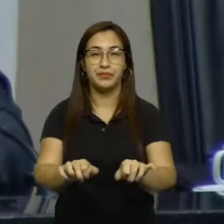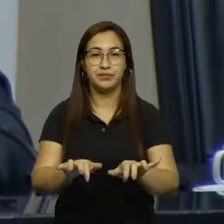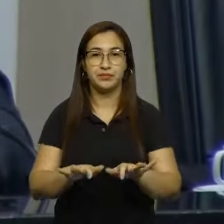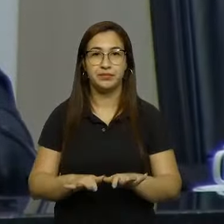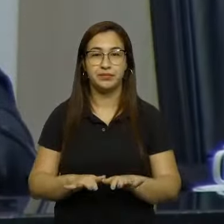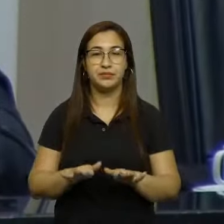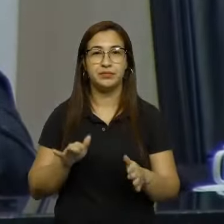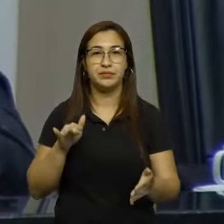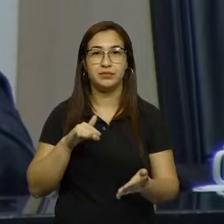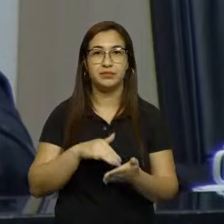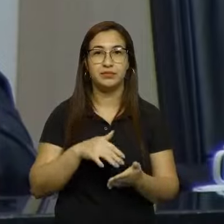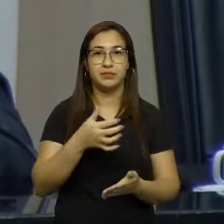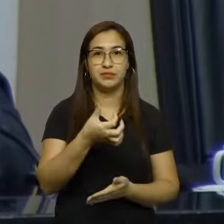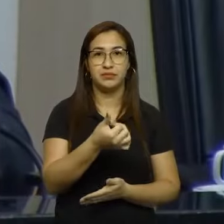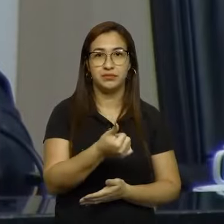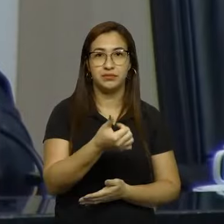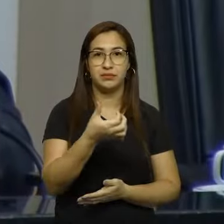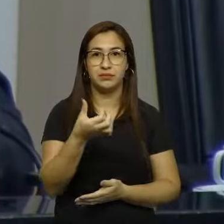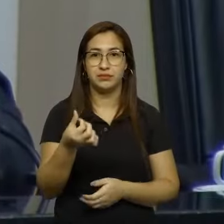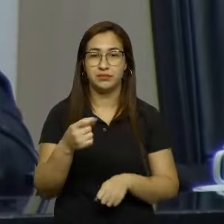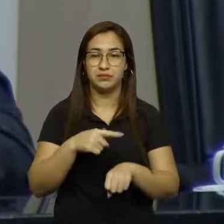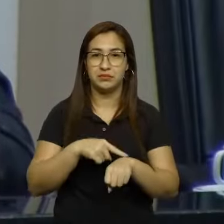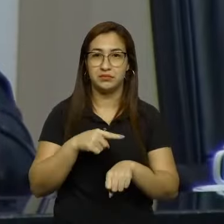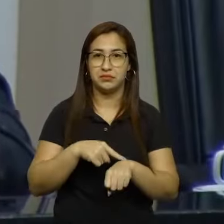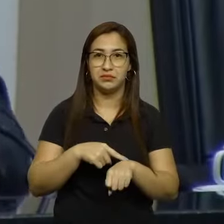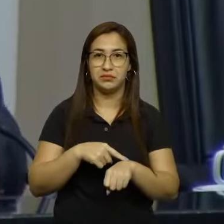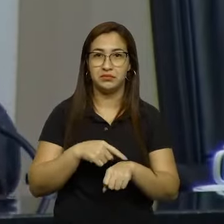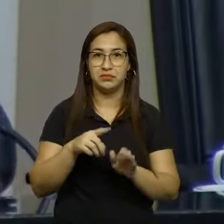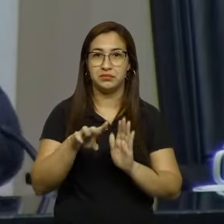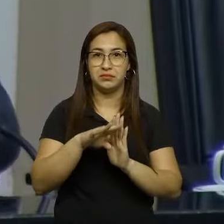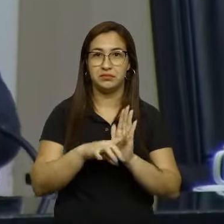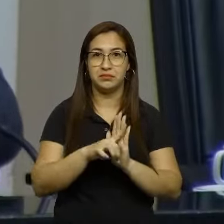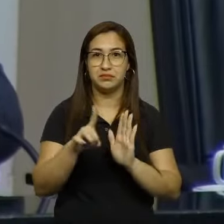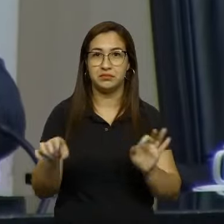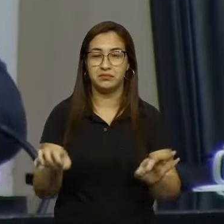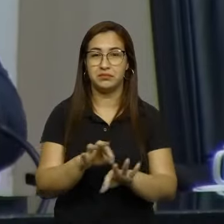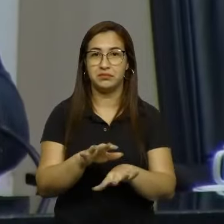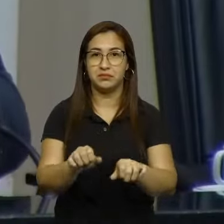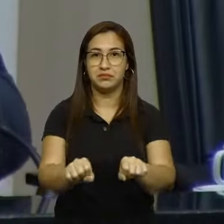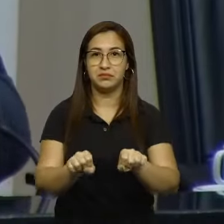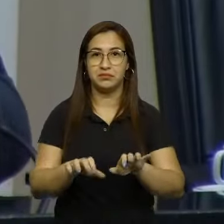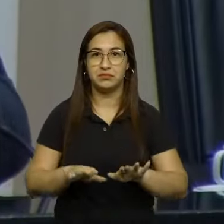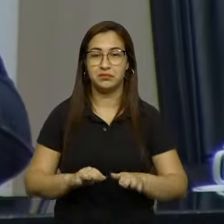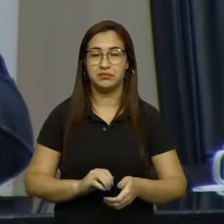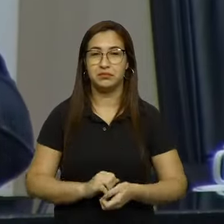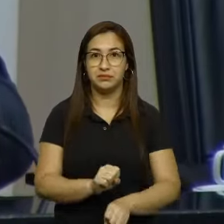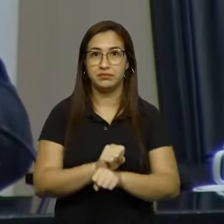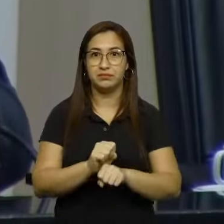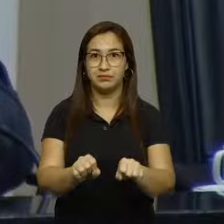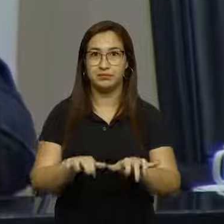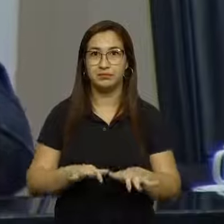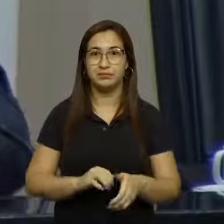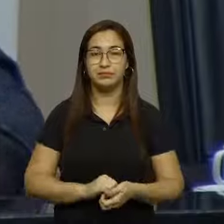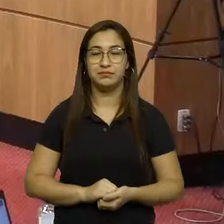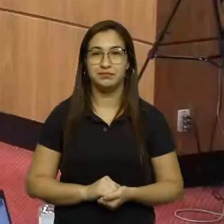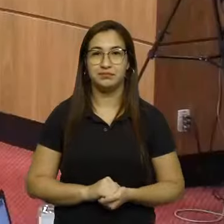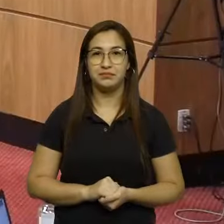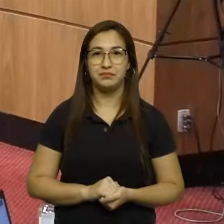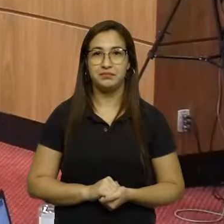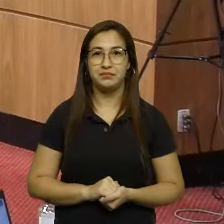presente sessão até às 16 horas para a ordem do dia. Está suspensa a presente sessão.